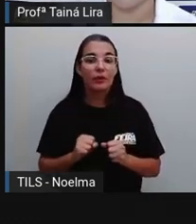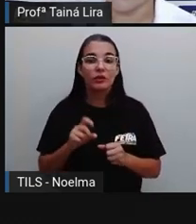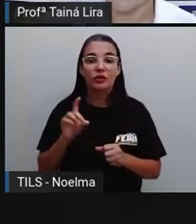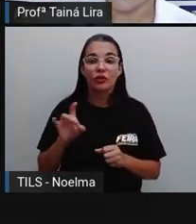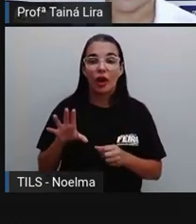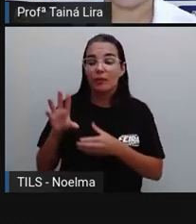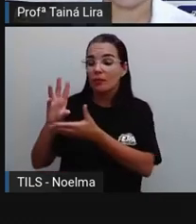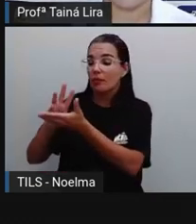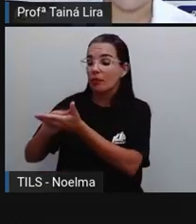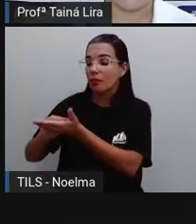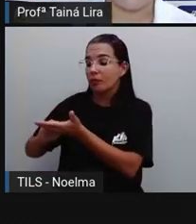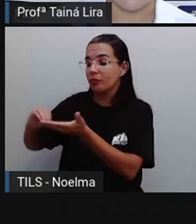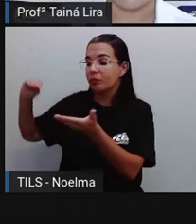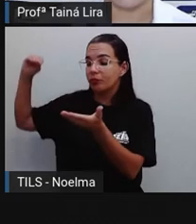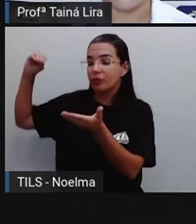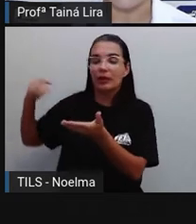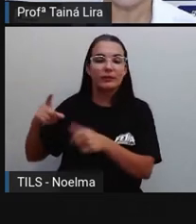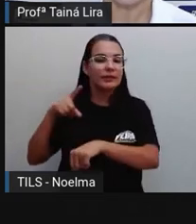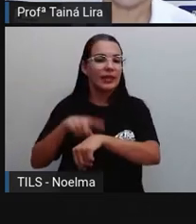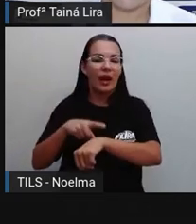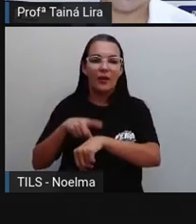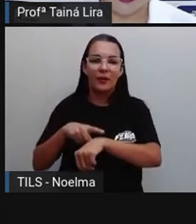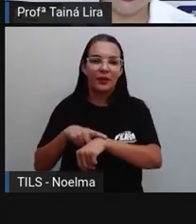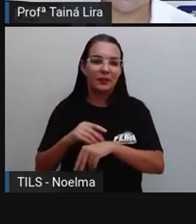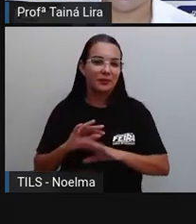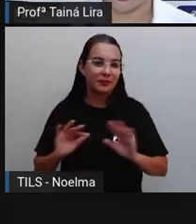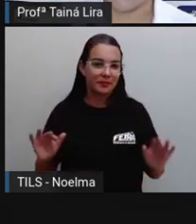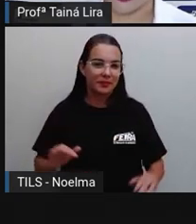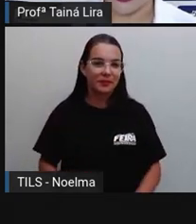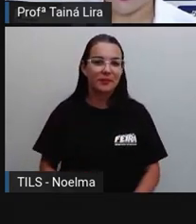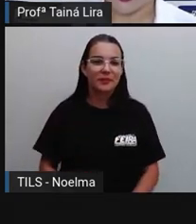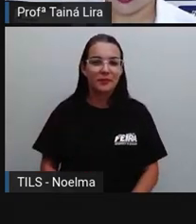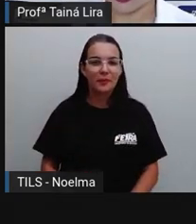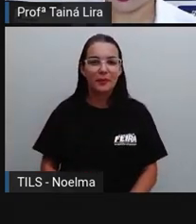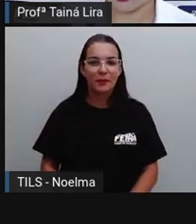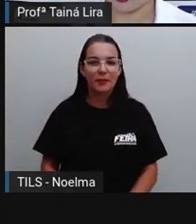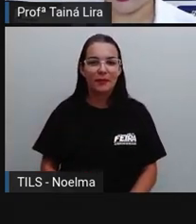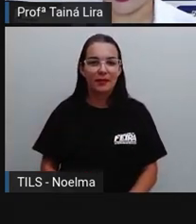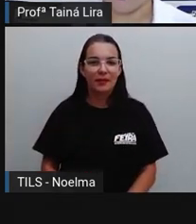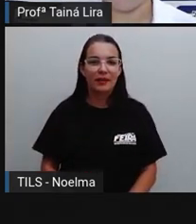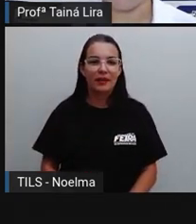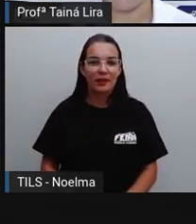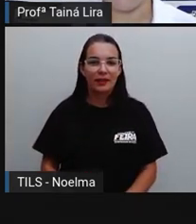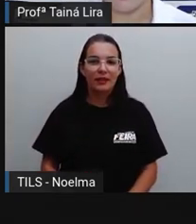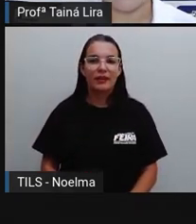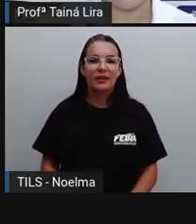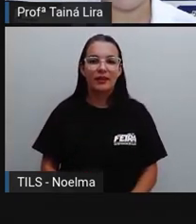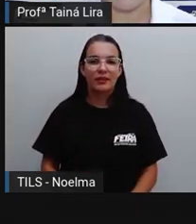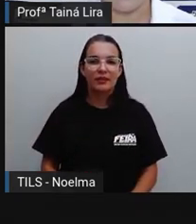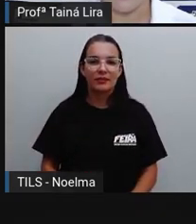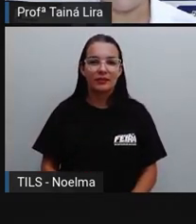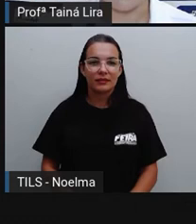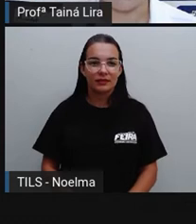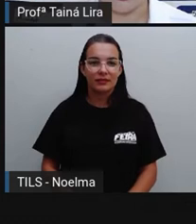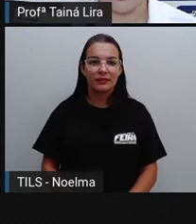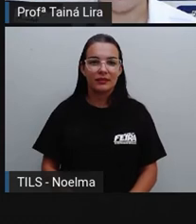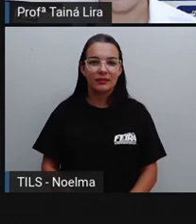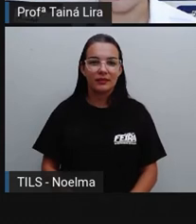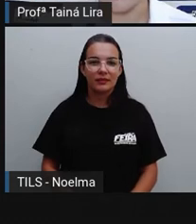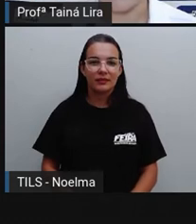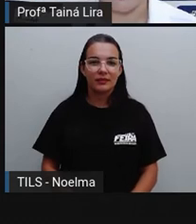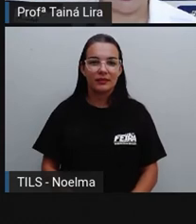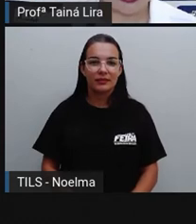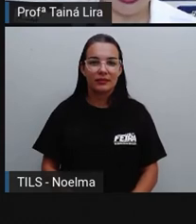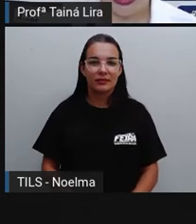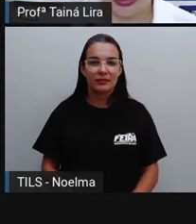impressão, a atividade sai ali na impressora, tá? Hoje em dia, alguns lugares ainda usam,